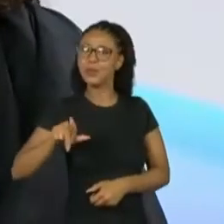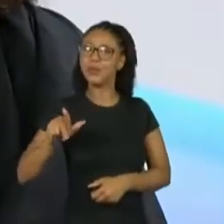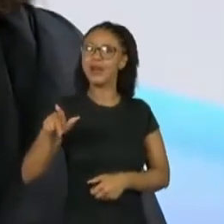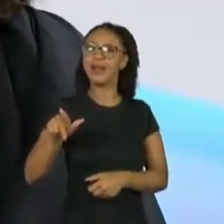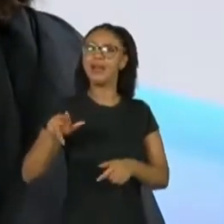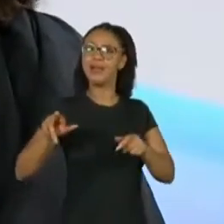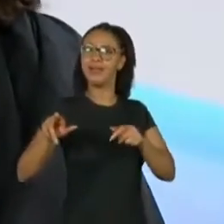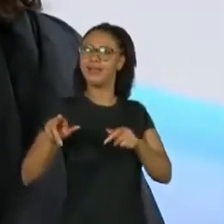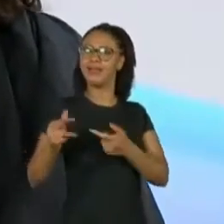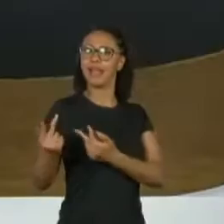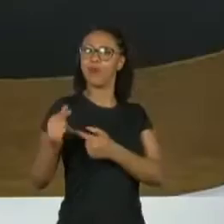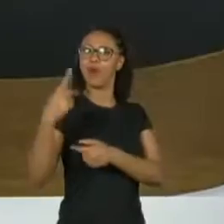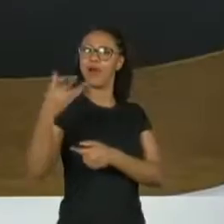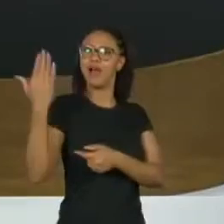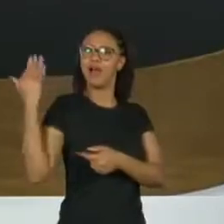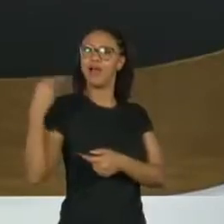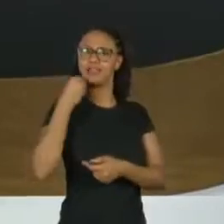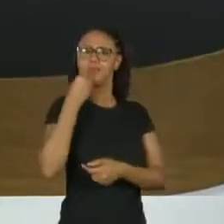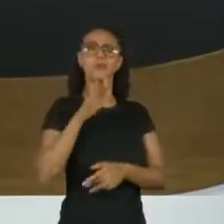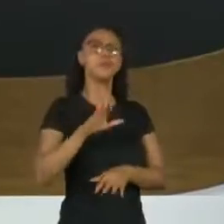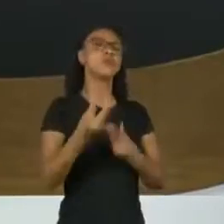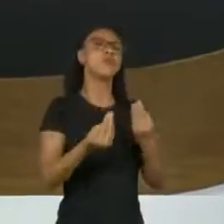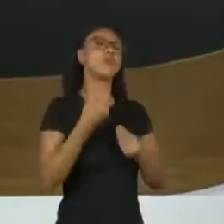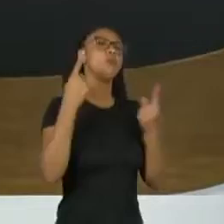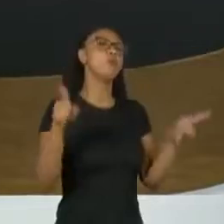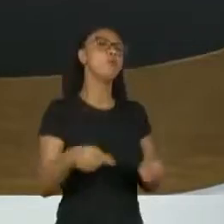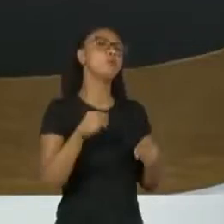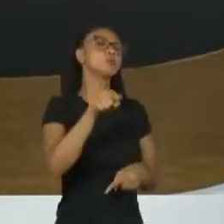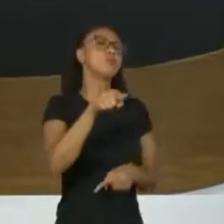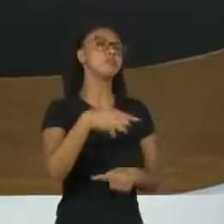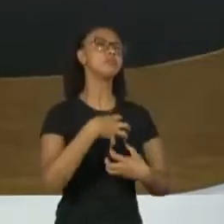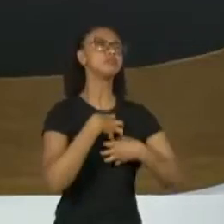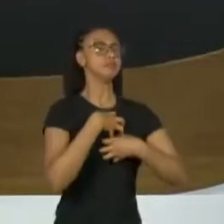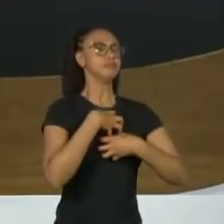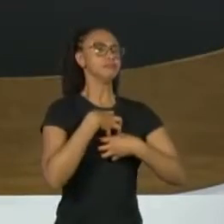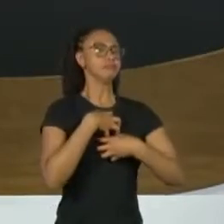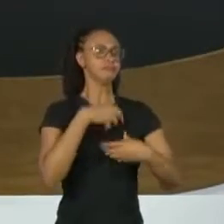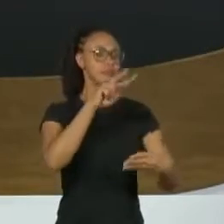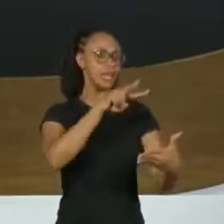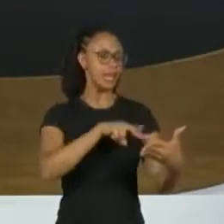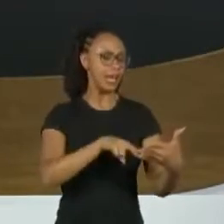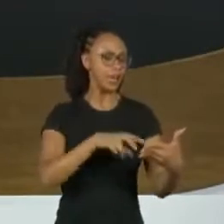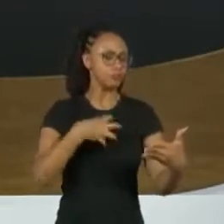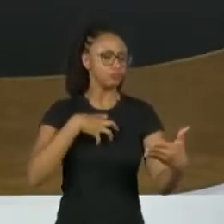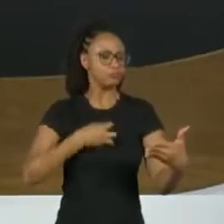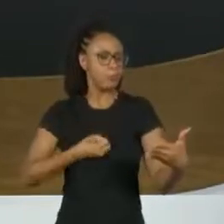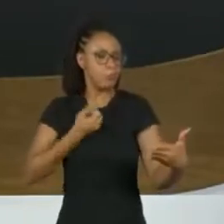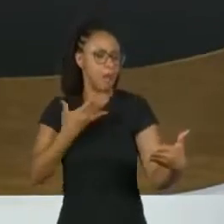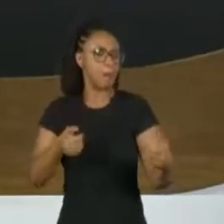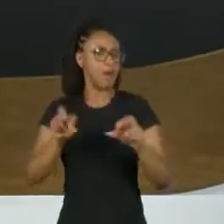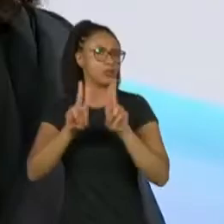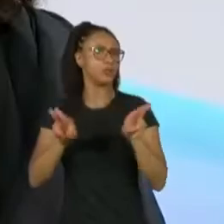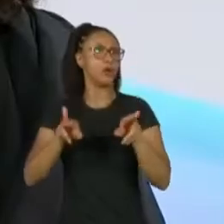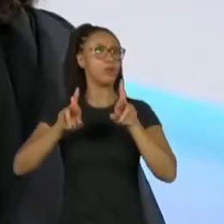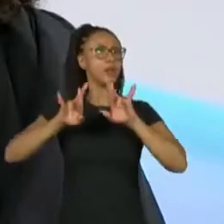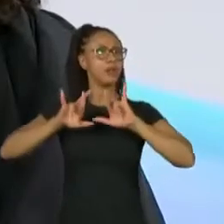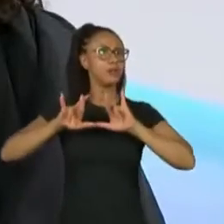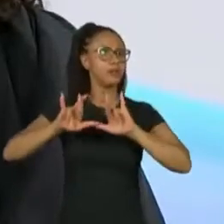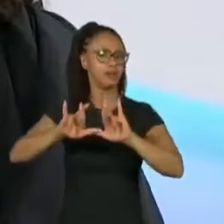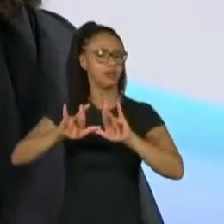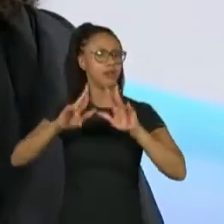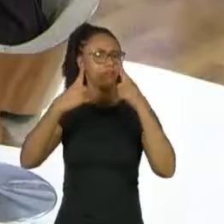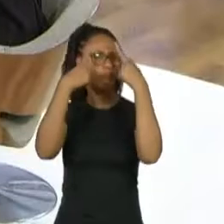até que você já cantou. Como é que essa música chegou para você? Como foi para você cantar, falar de milícia, falar de